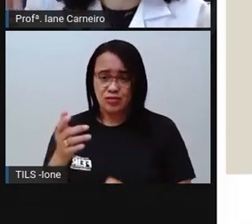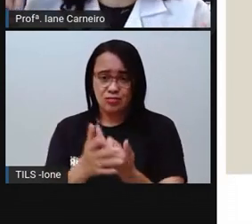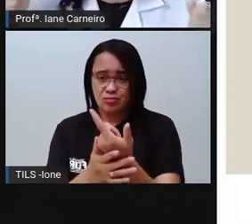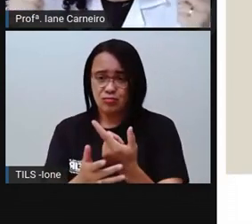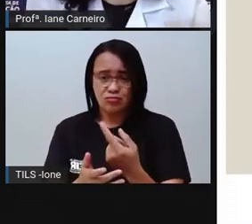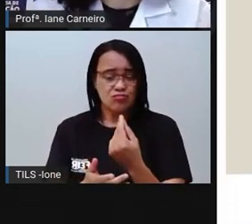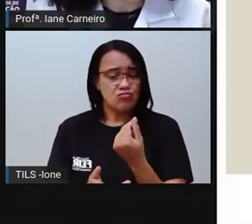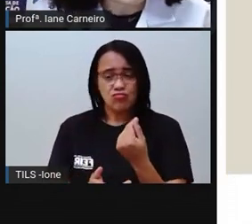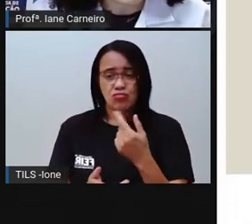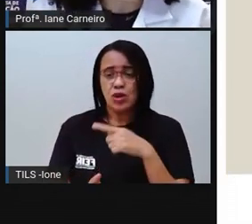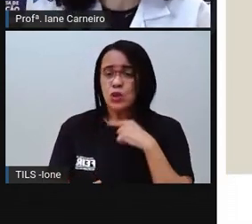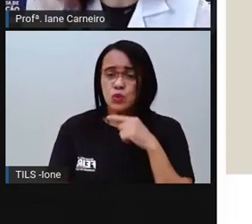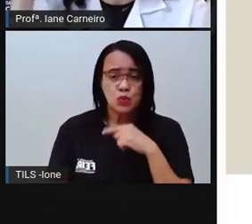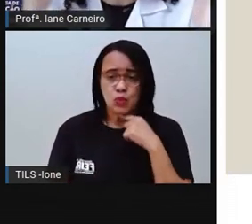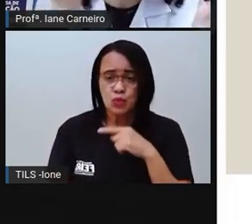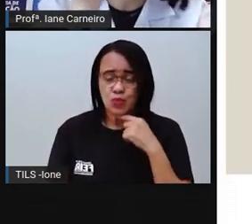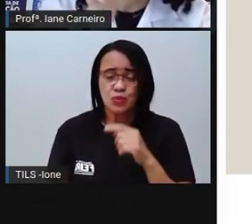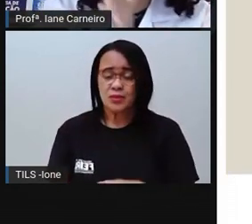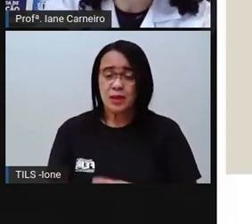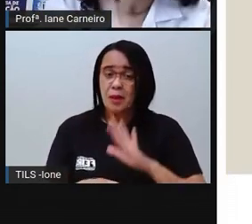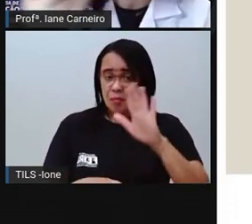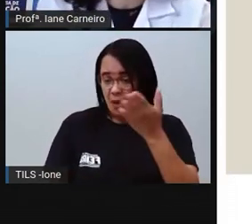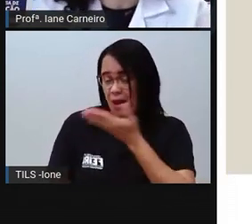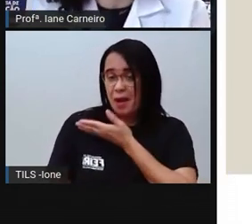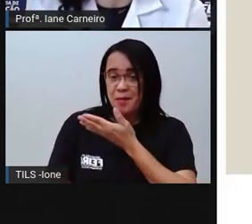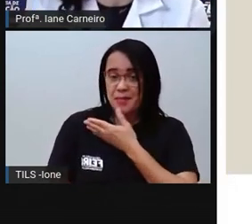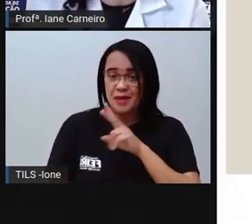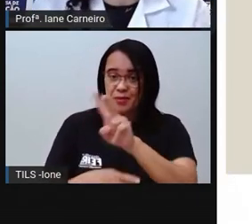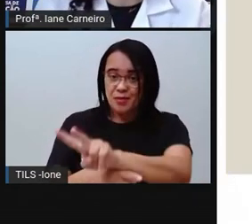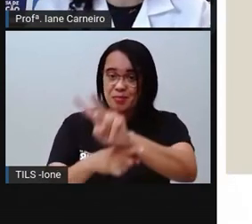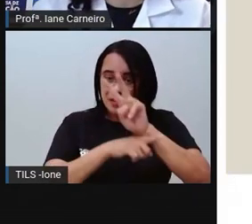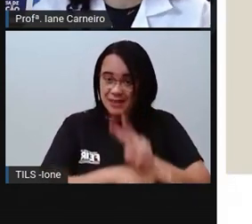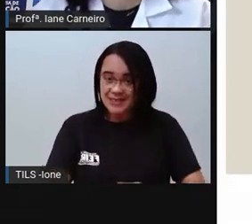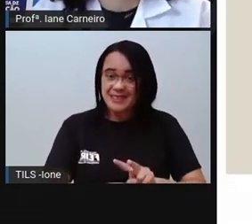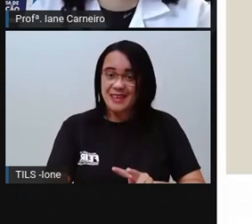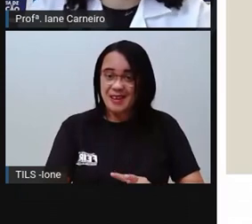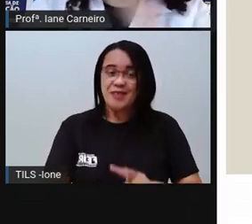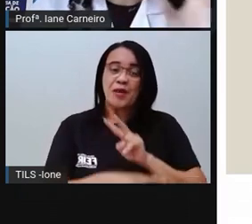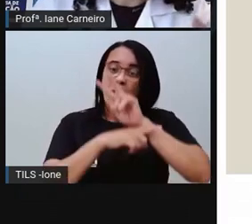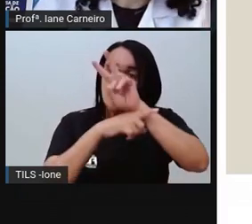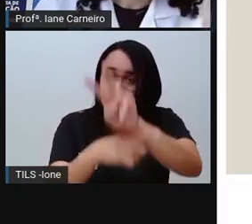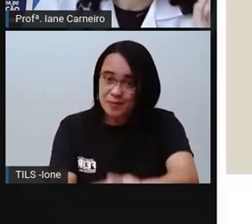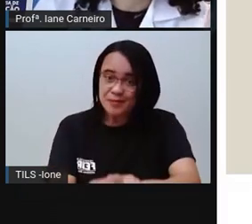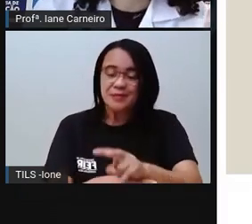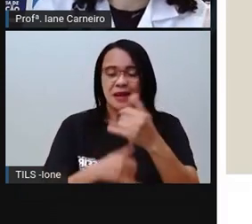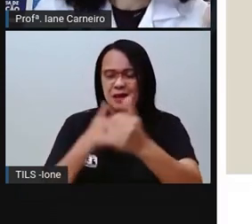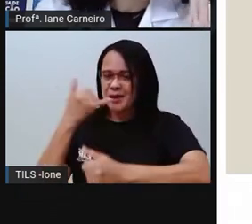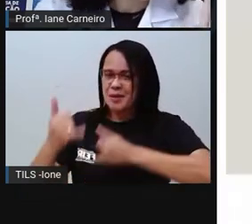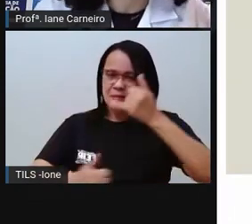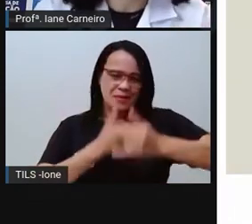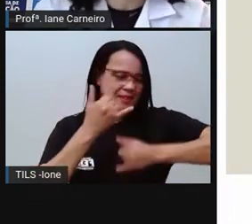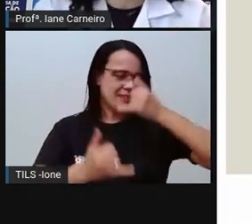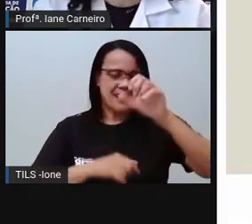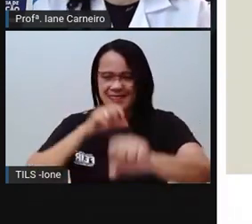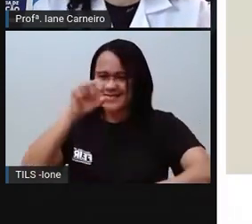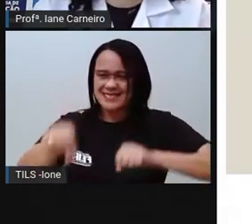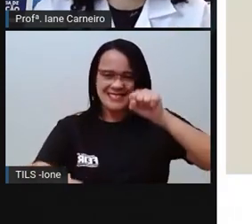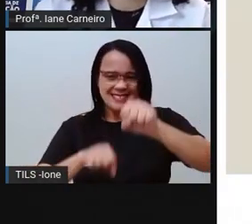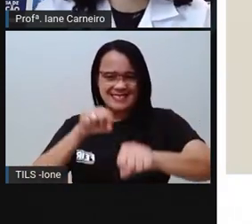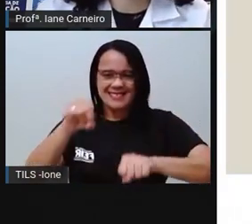colega, um colega que tinha bicicleta e aí emprestava e a pró brincava, né? O que não dá é deixar de brincar.